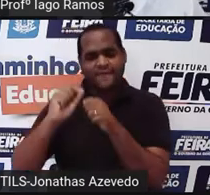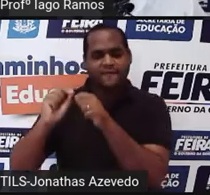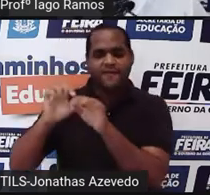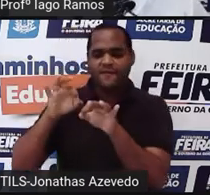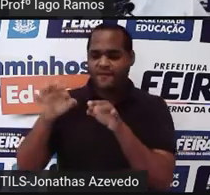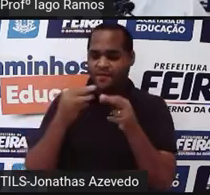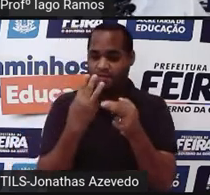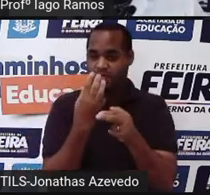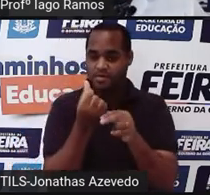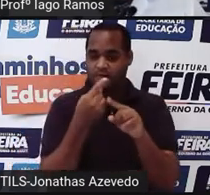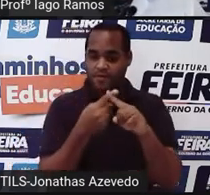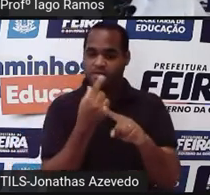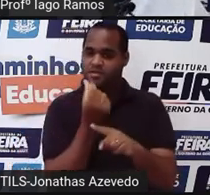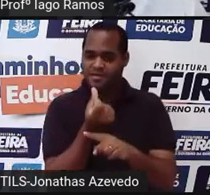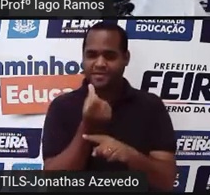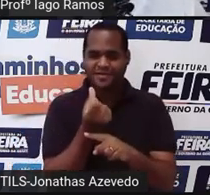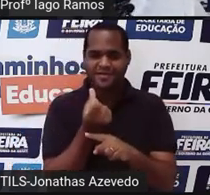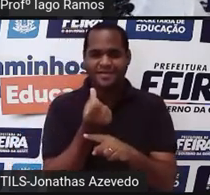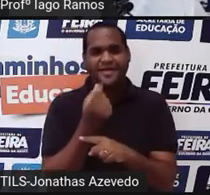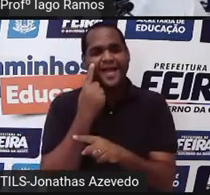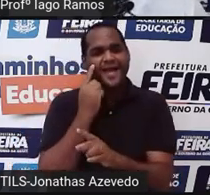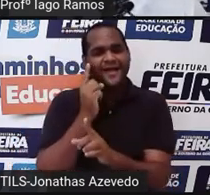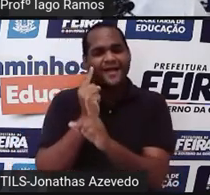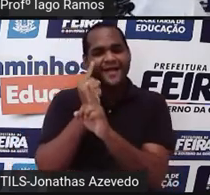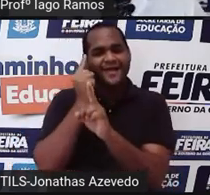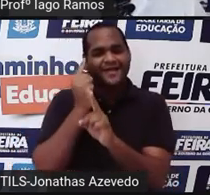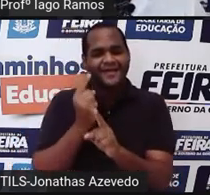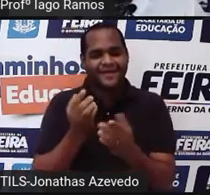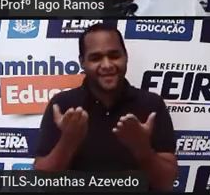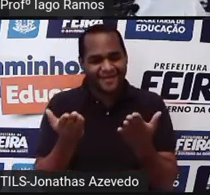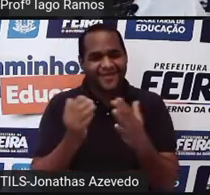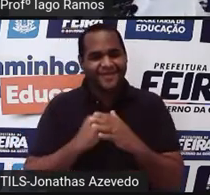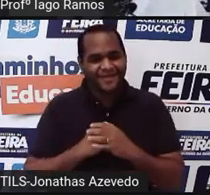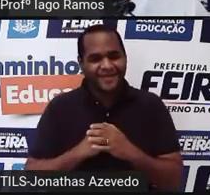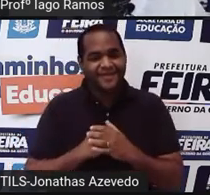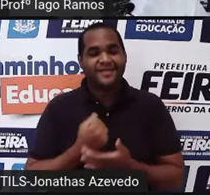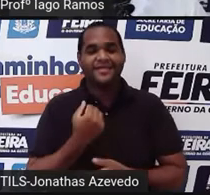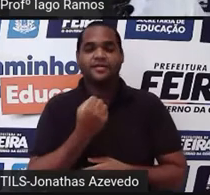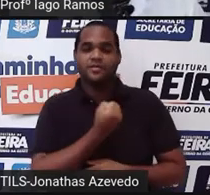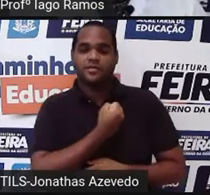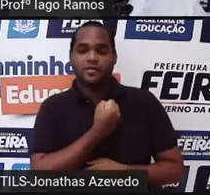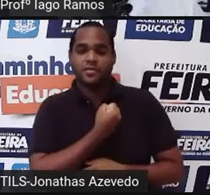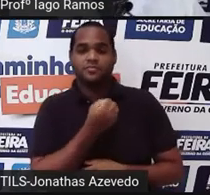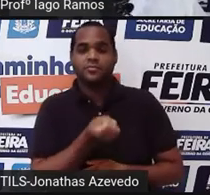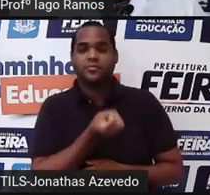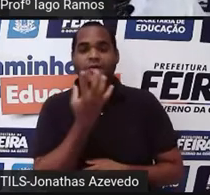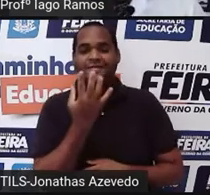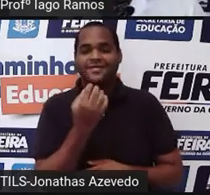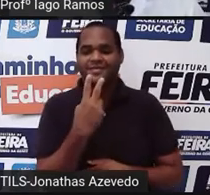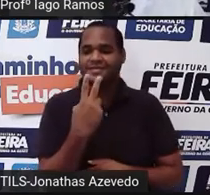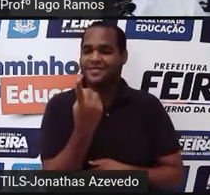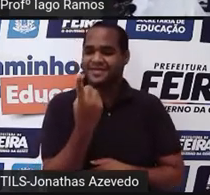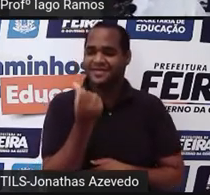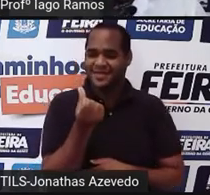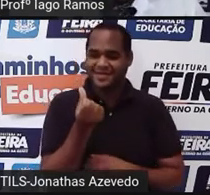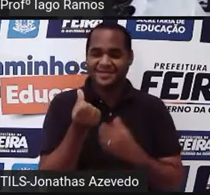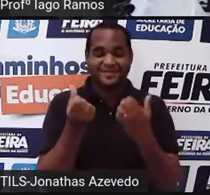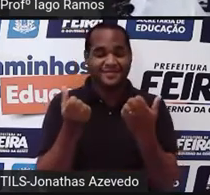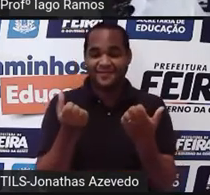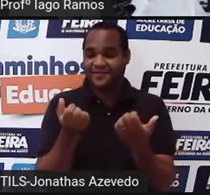36 vezes seis, descobre que no total tem 216